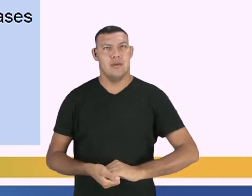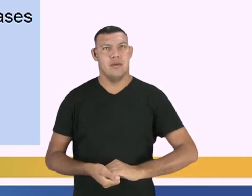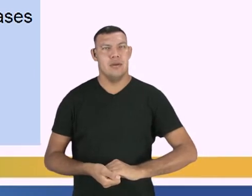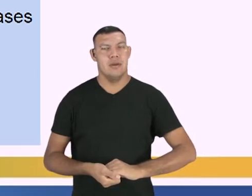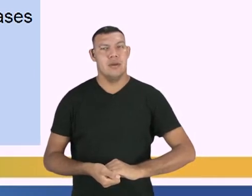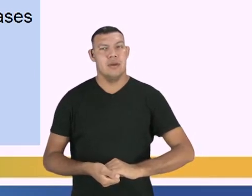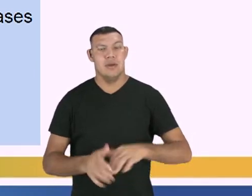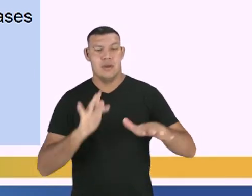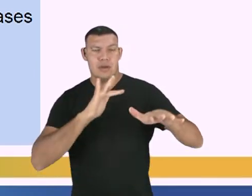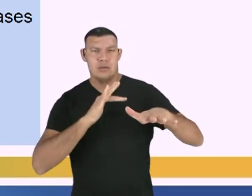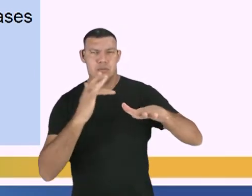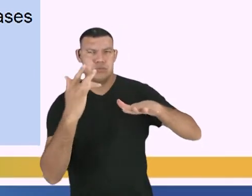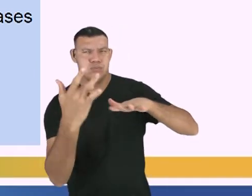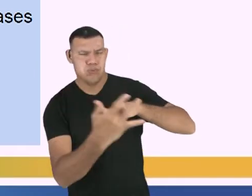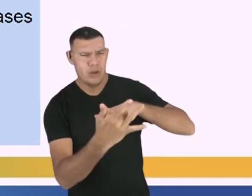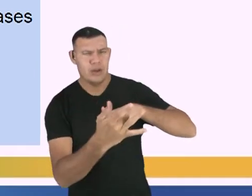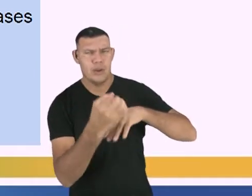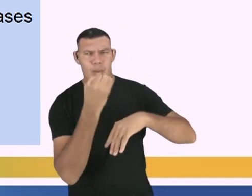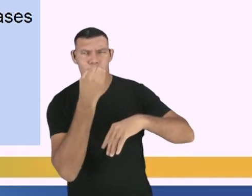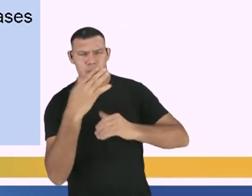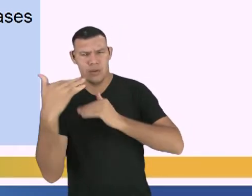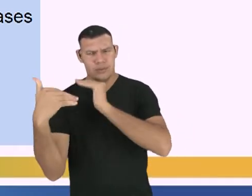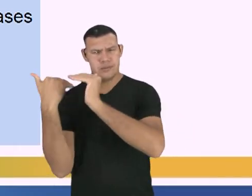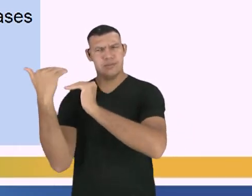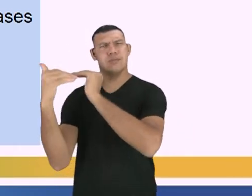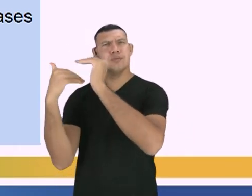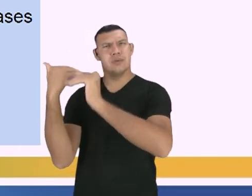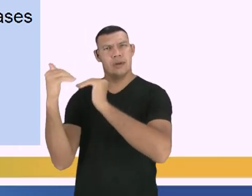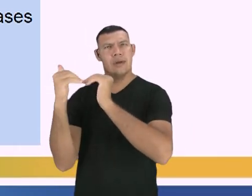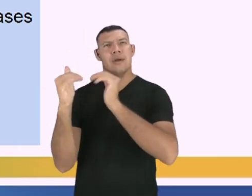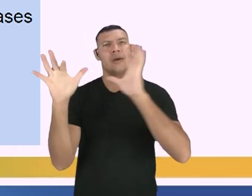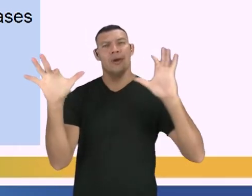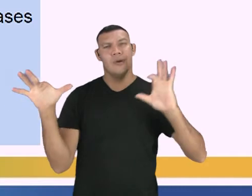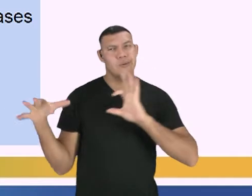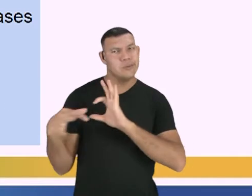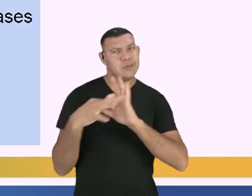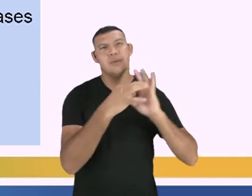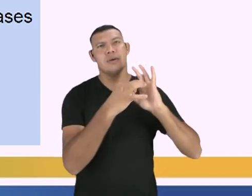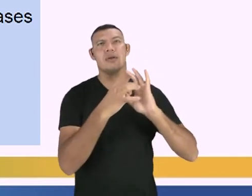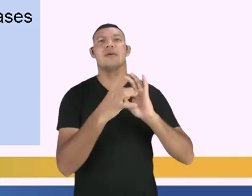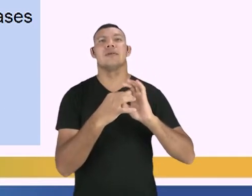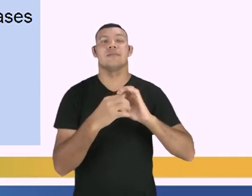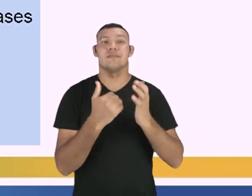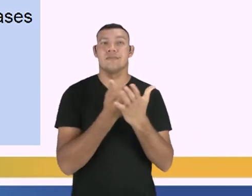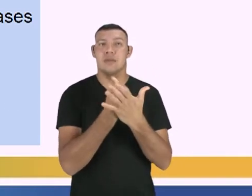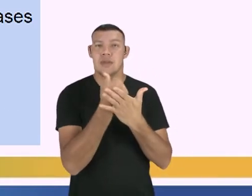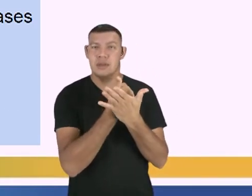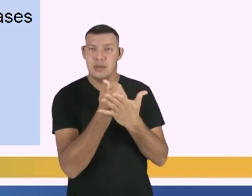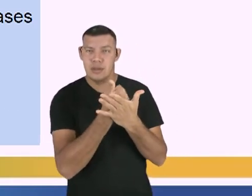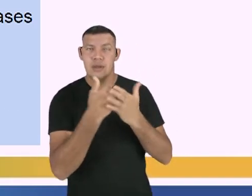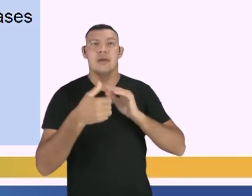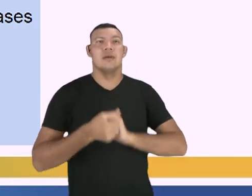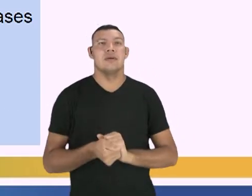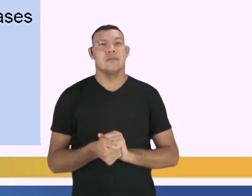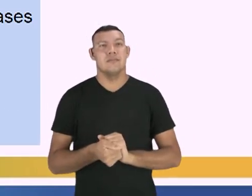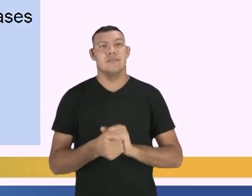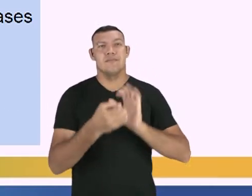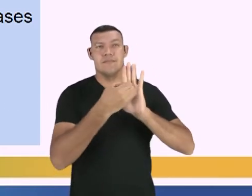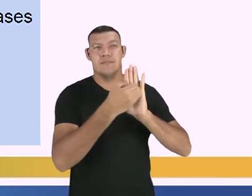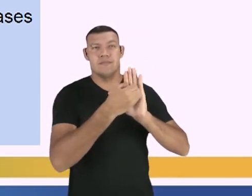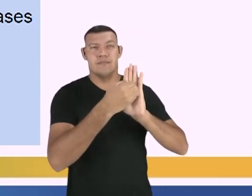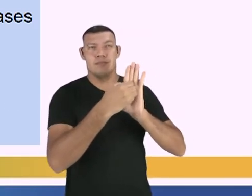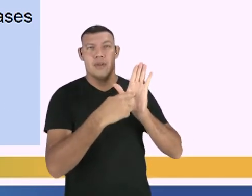Está com um enredo bem desenvolvido, coerente com uma unidade de ação? Apresenta as características da